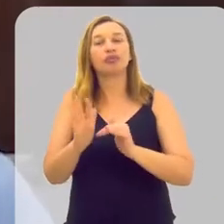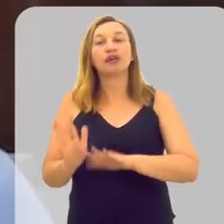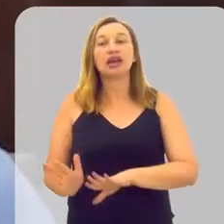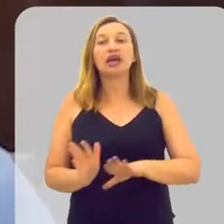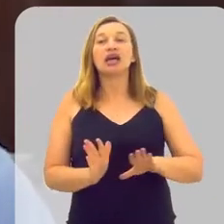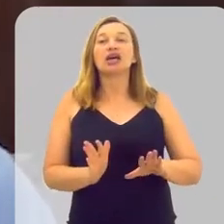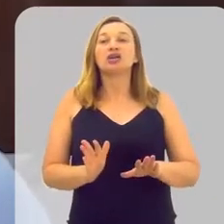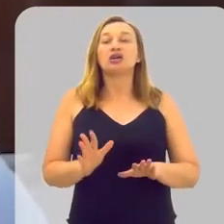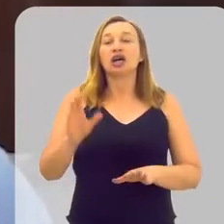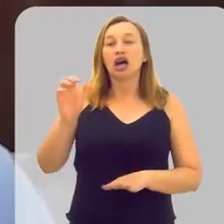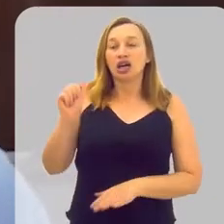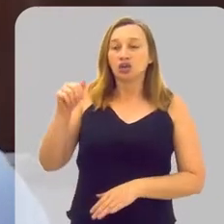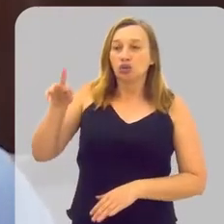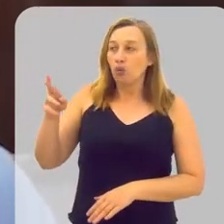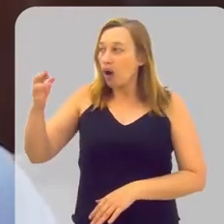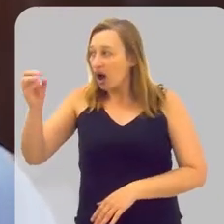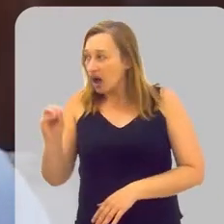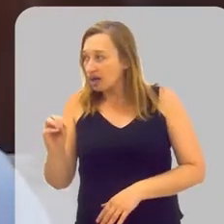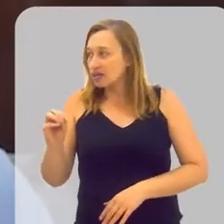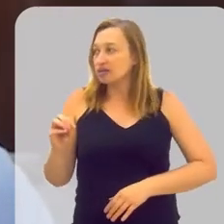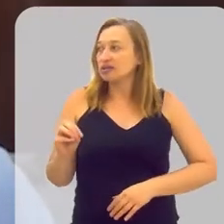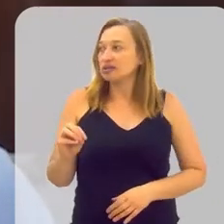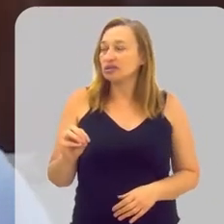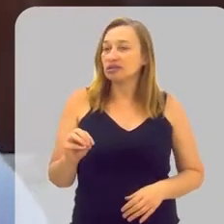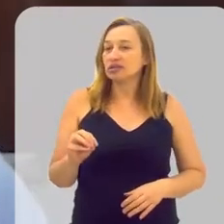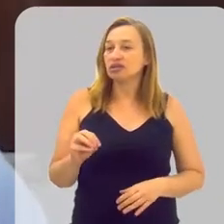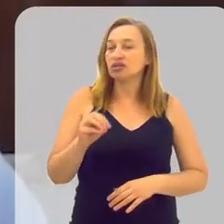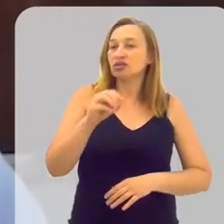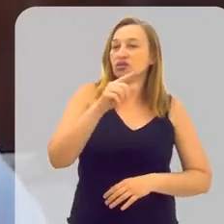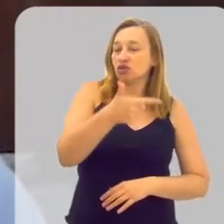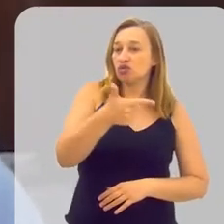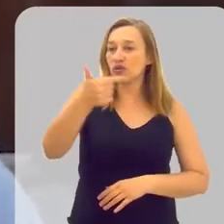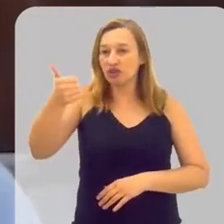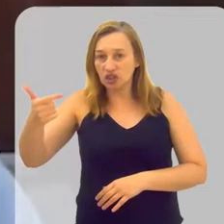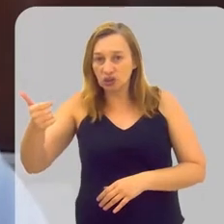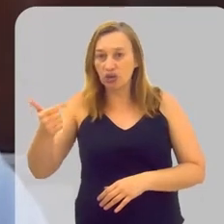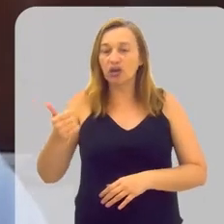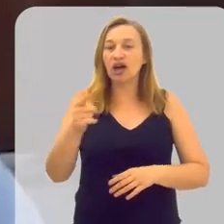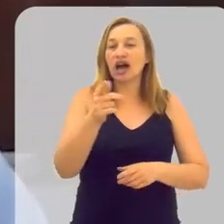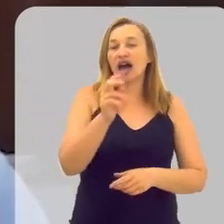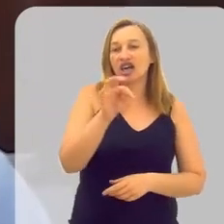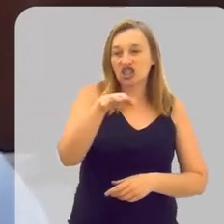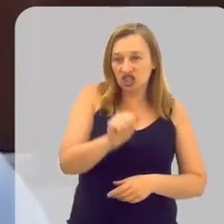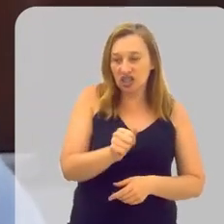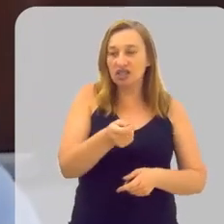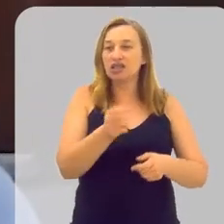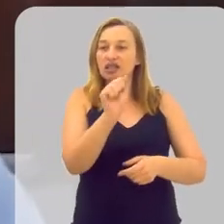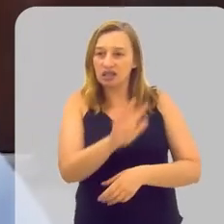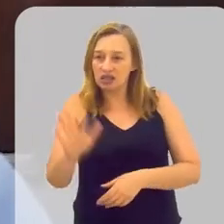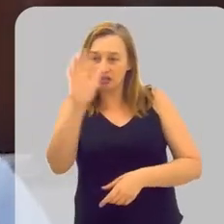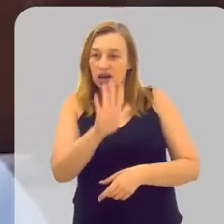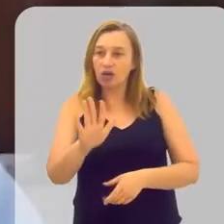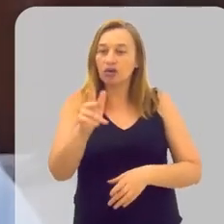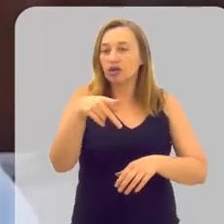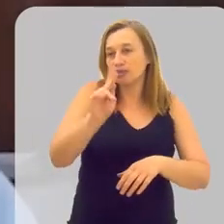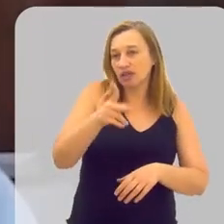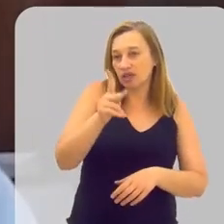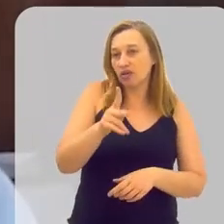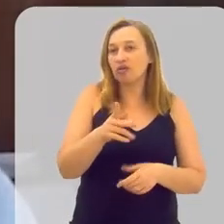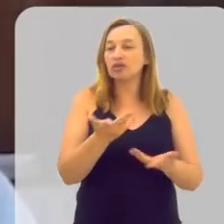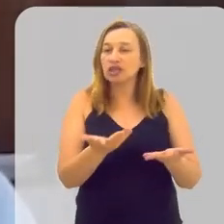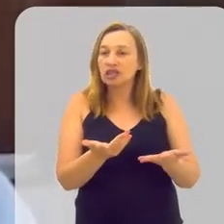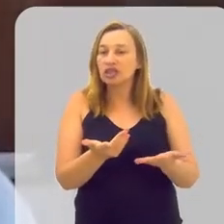desenvolvimento. E aí no anuário, nessa edição do anuário de 2022, a Agência Nacional de Petróleo e Gás e Biocombustíveis